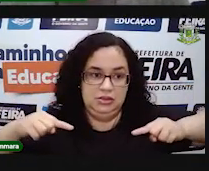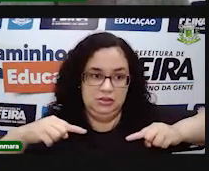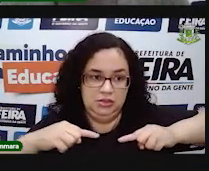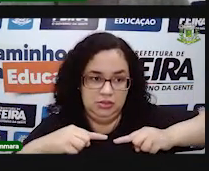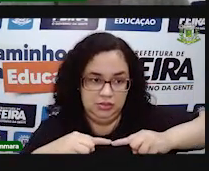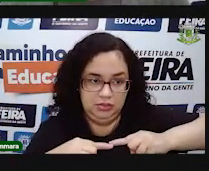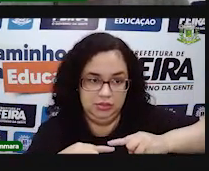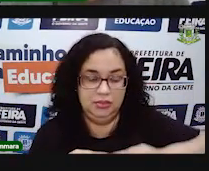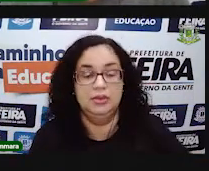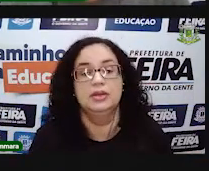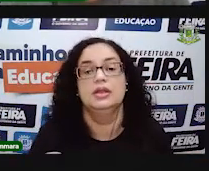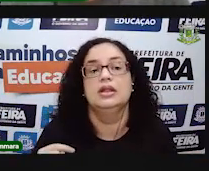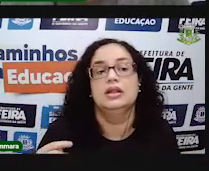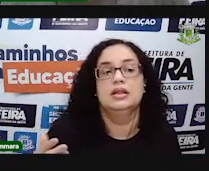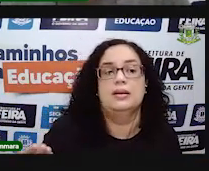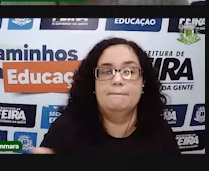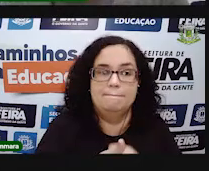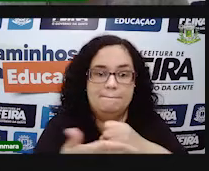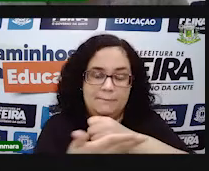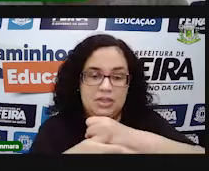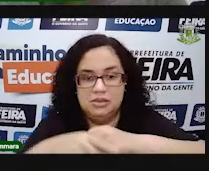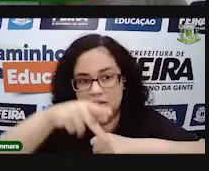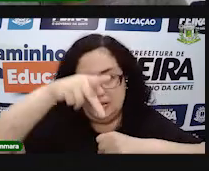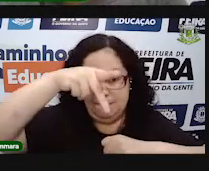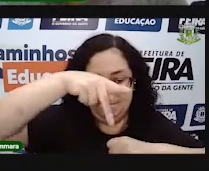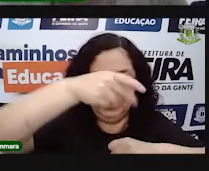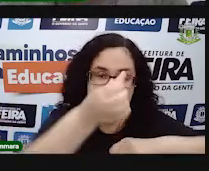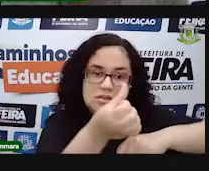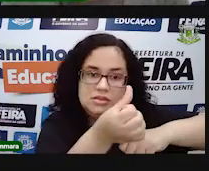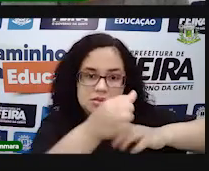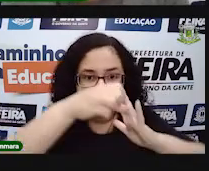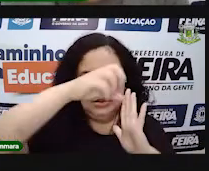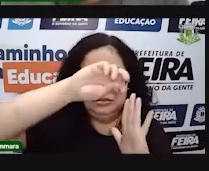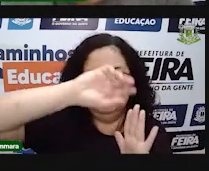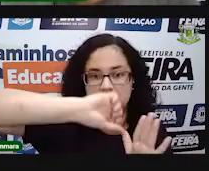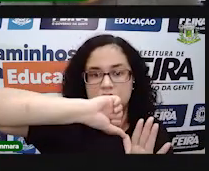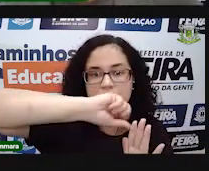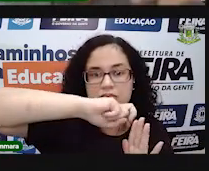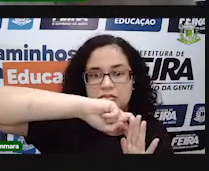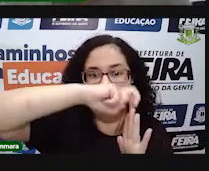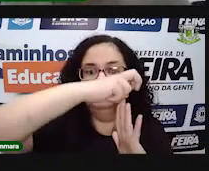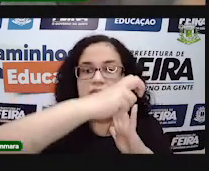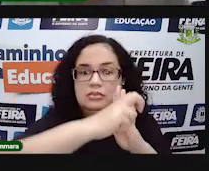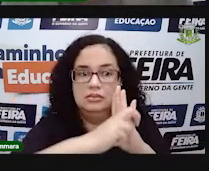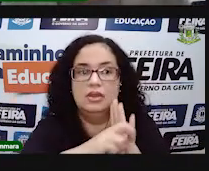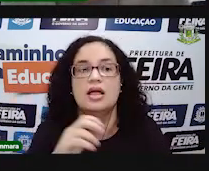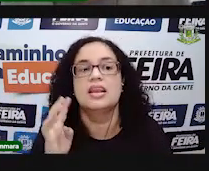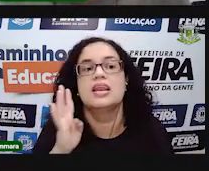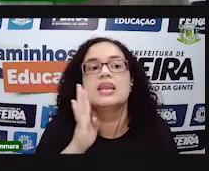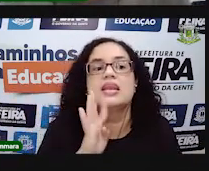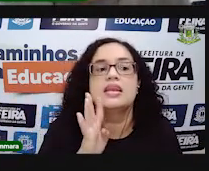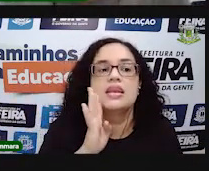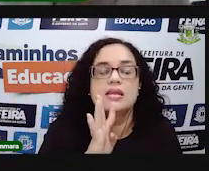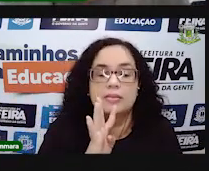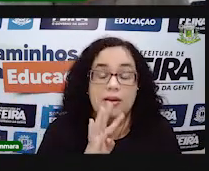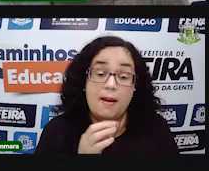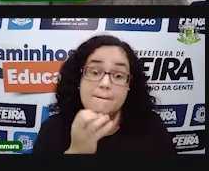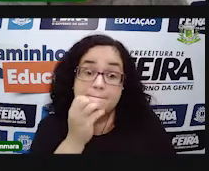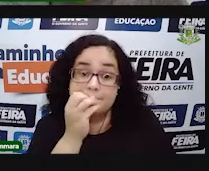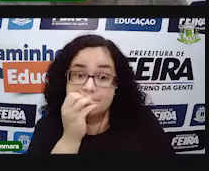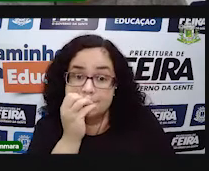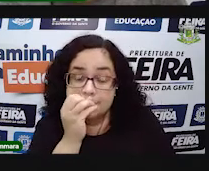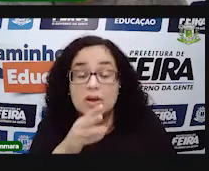Então, eu coloquei aqui a de base triangular, a de base quadrada e a de base pentagonal, mas existem outras